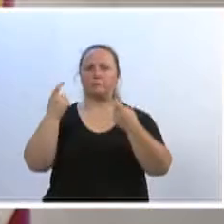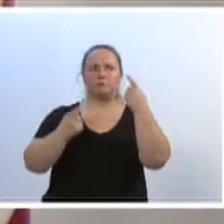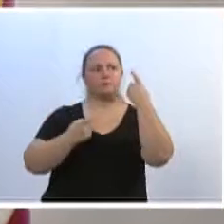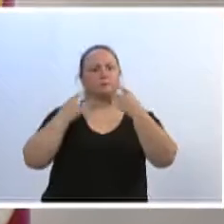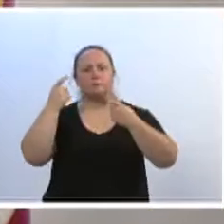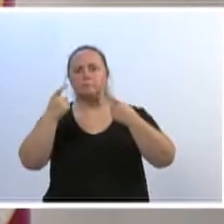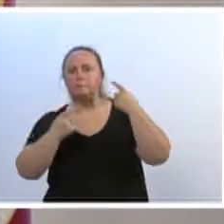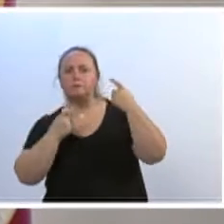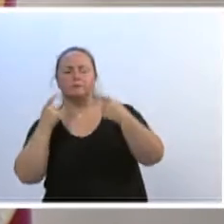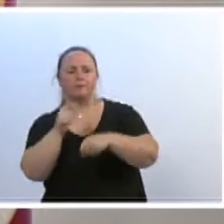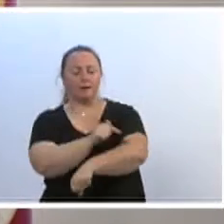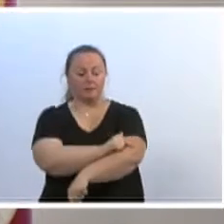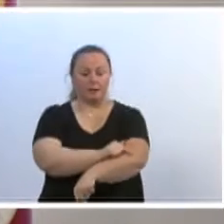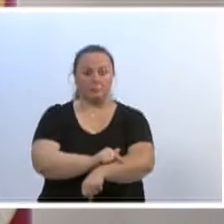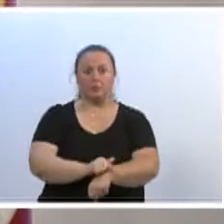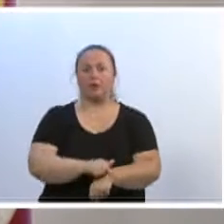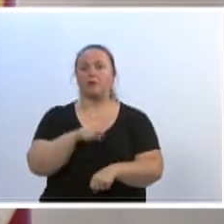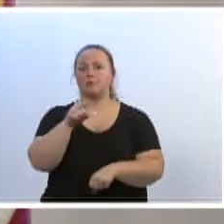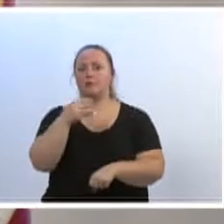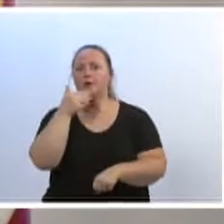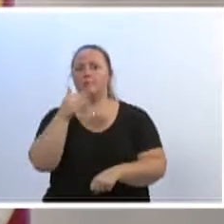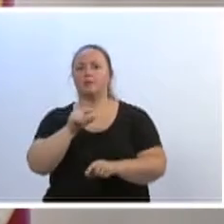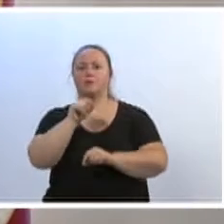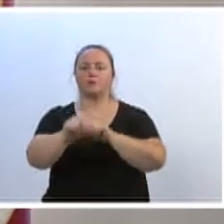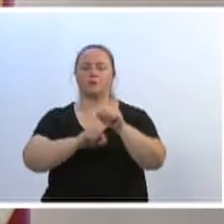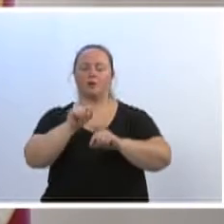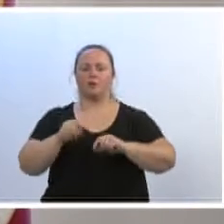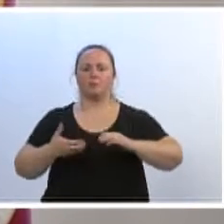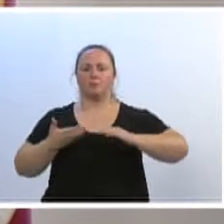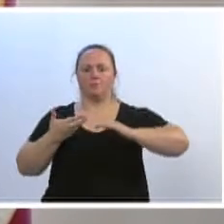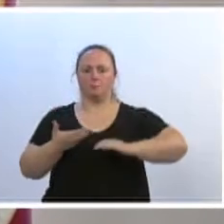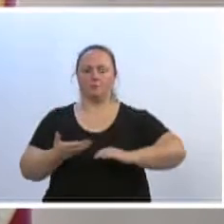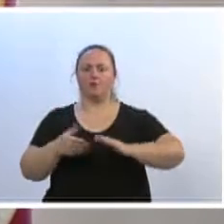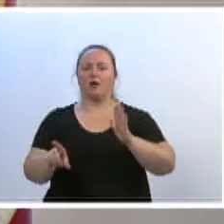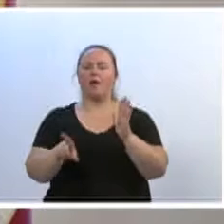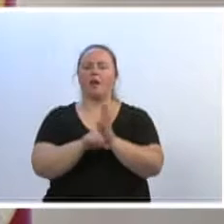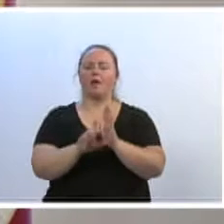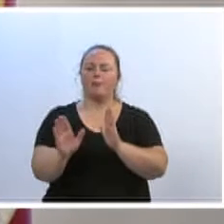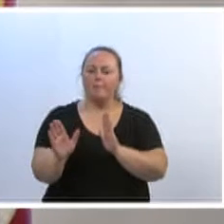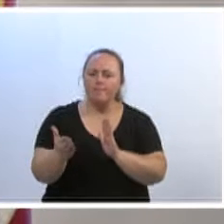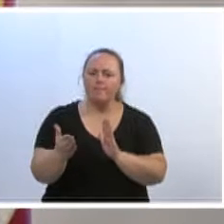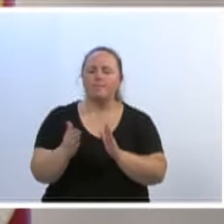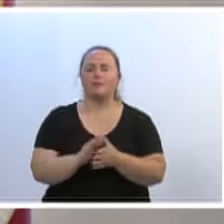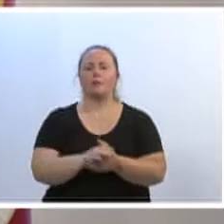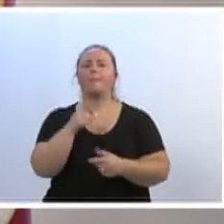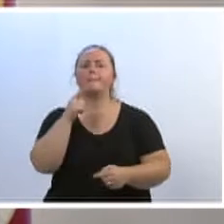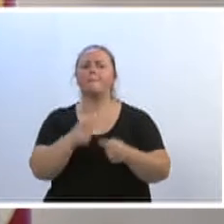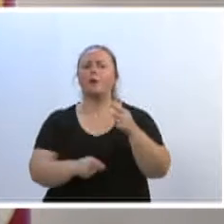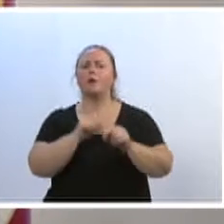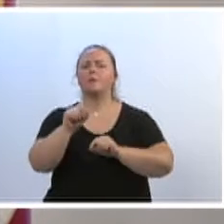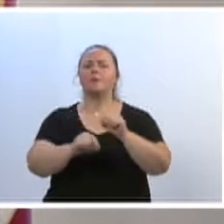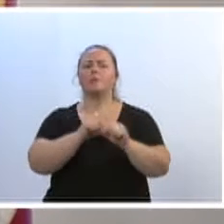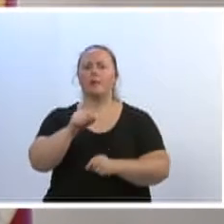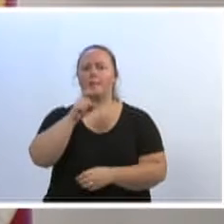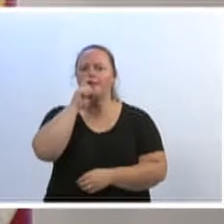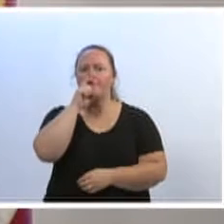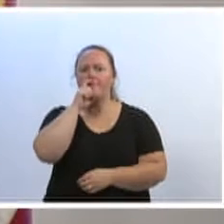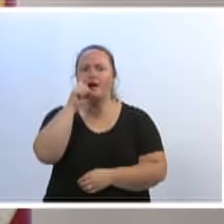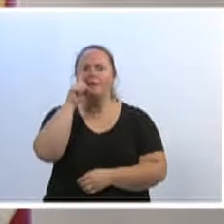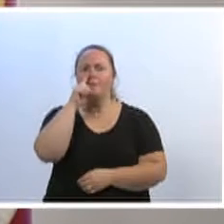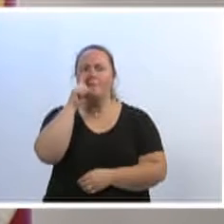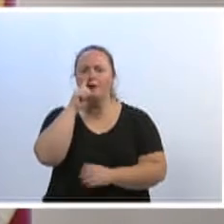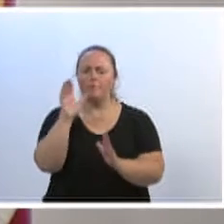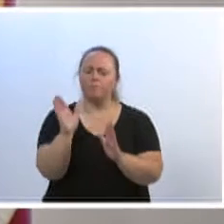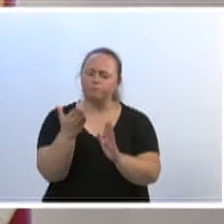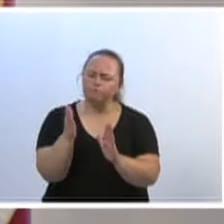com a educação das crianças, que ele encaminhou de novo para o Congresso Nacional a Lei da Palmada, a Lei da Palmada proíbe, proíbe o pai de dar um corretivo no